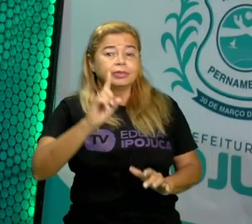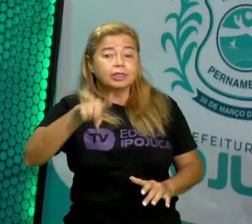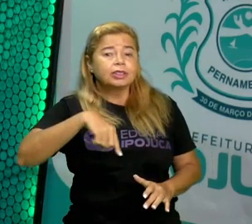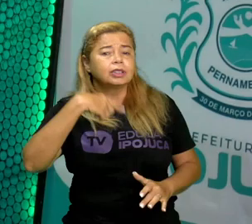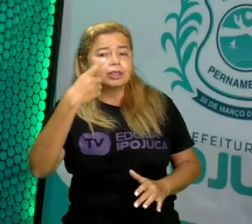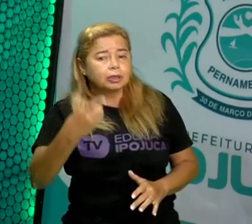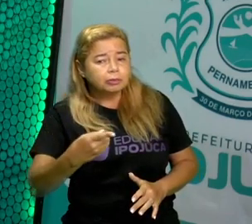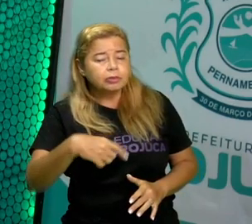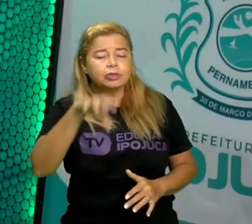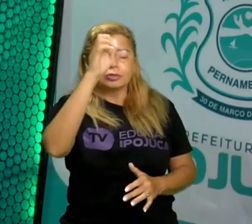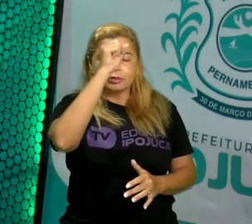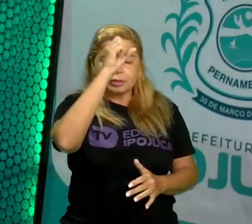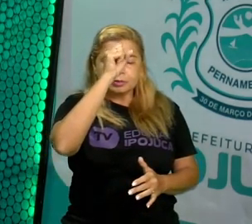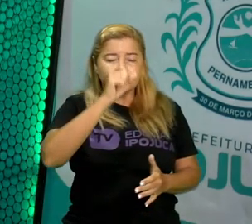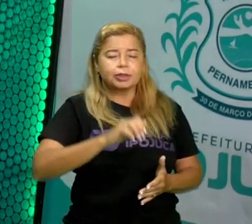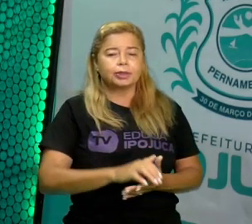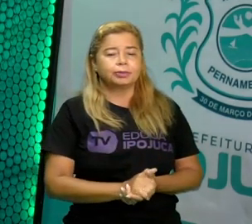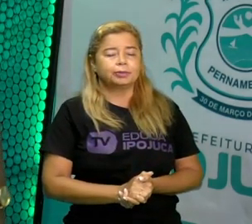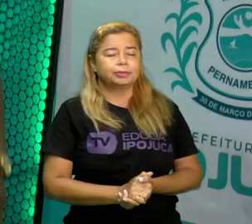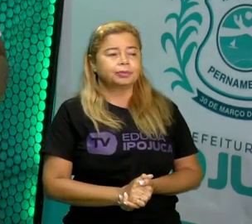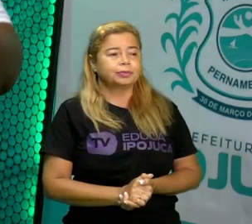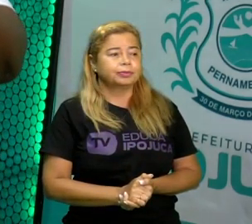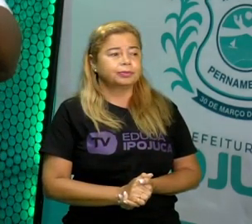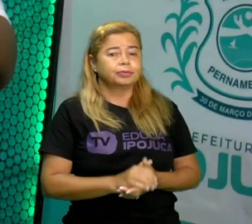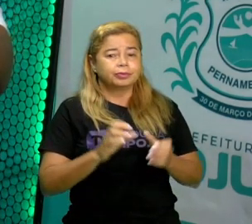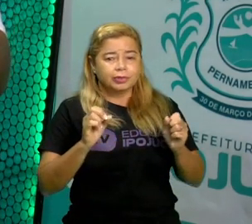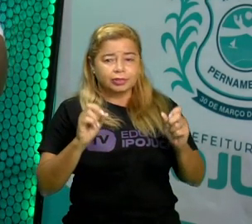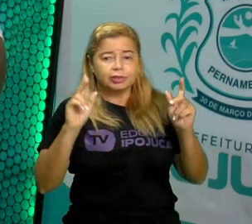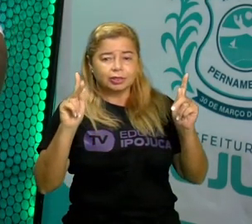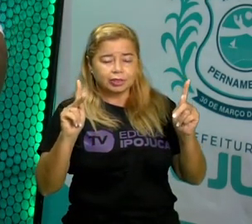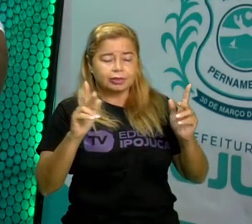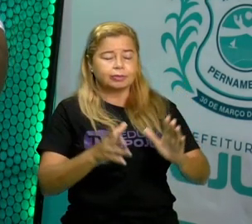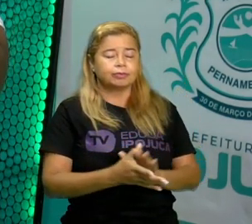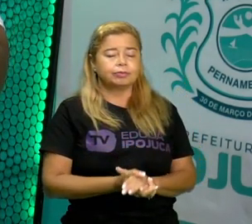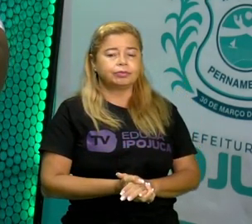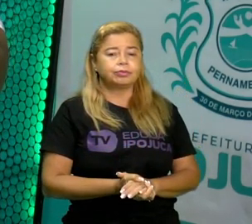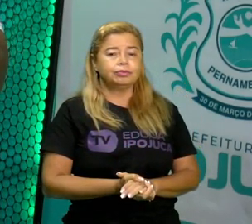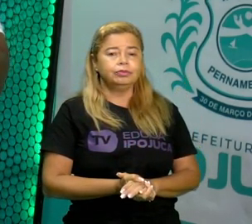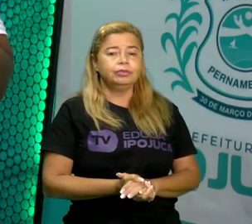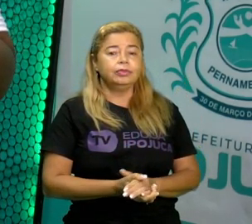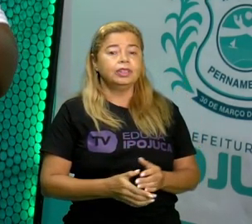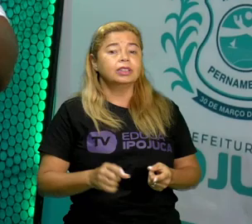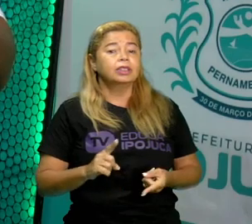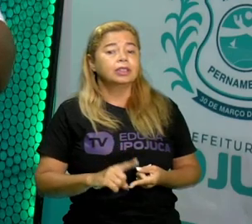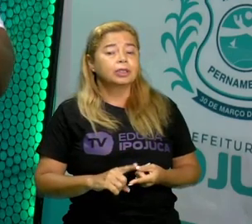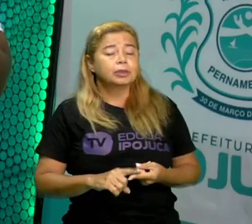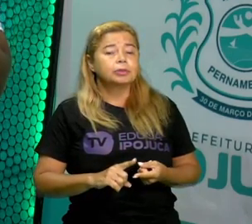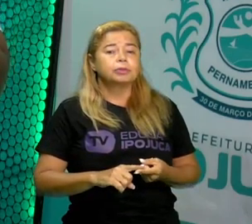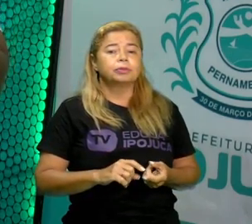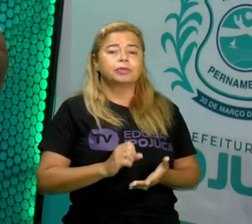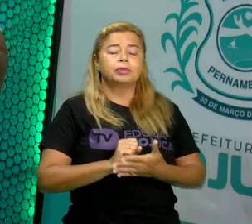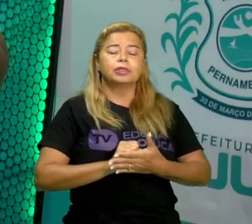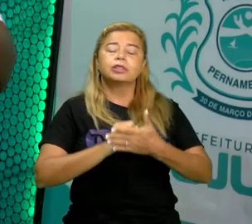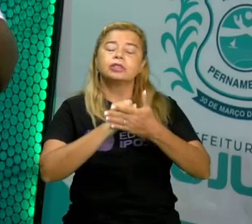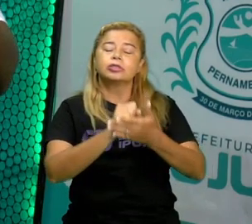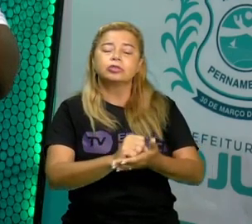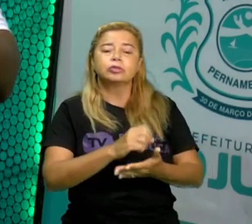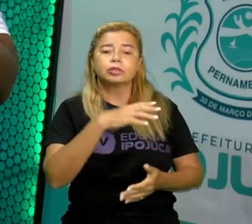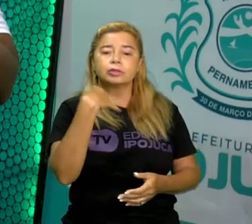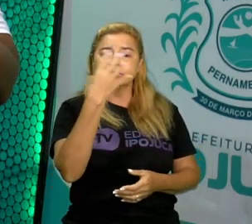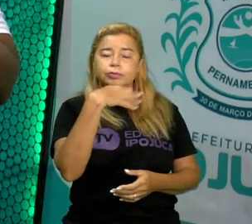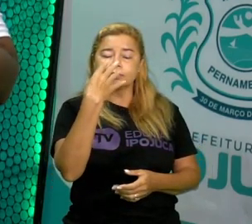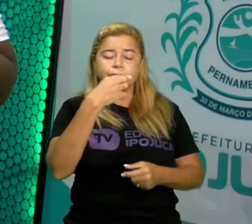vê sobre isso, fala sobre isso, certo? Então a cantiga de roda também auxilia cada um de nós,